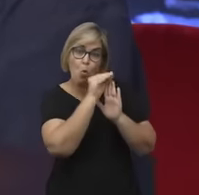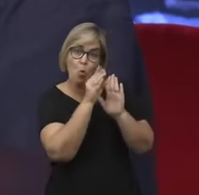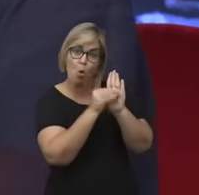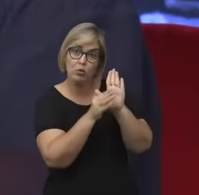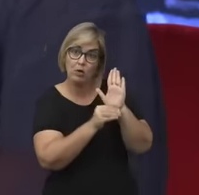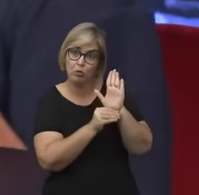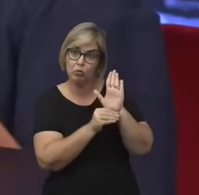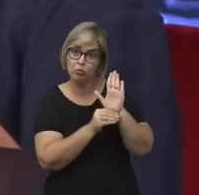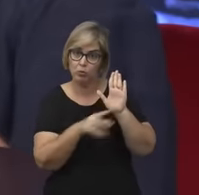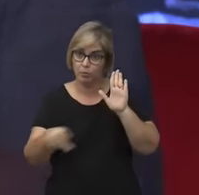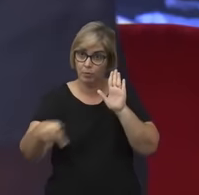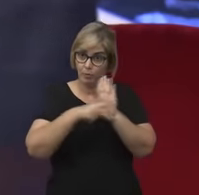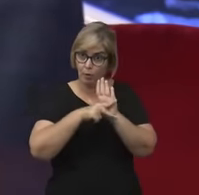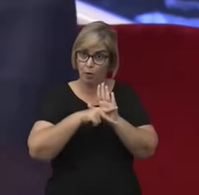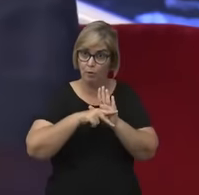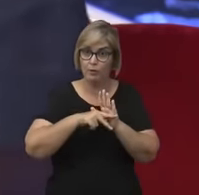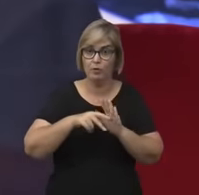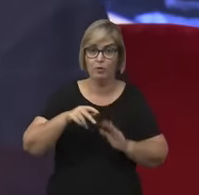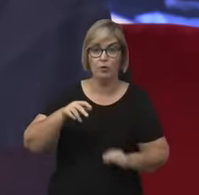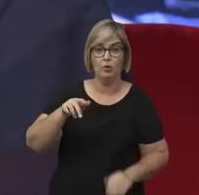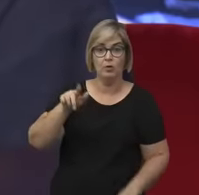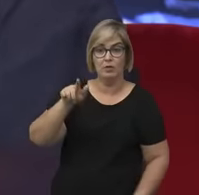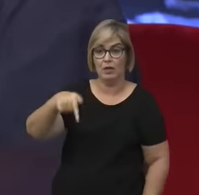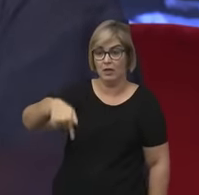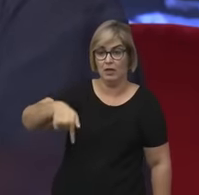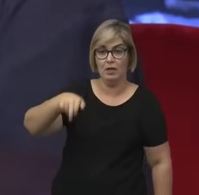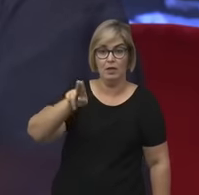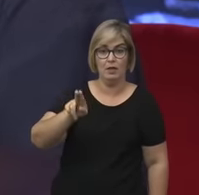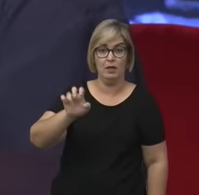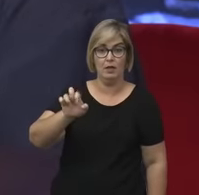a Kerelle é metafísica, epistemológica e é política.